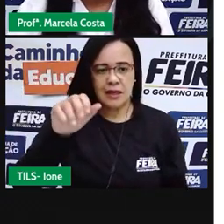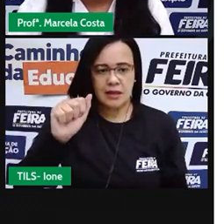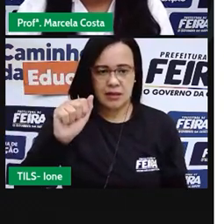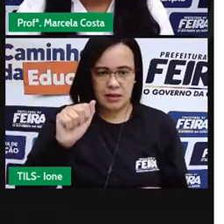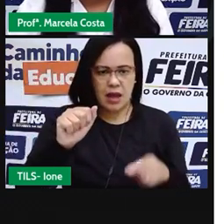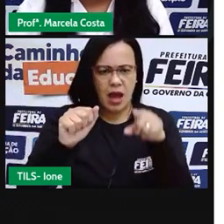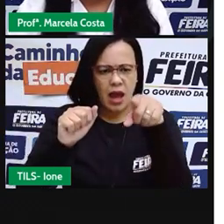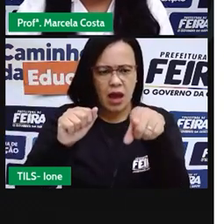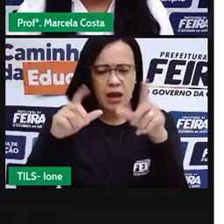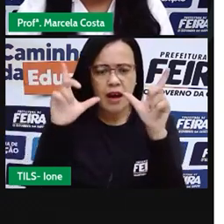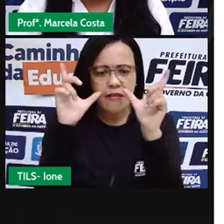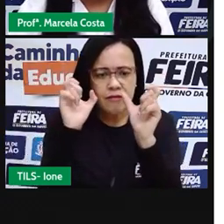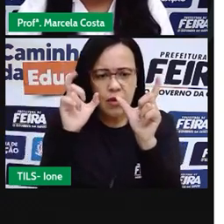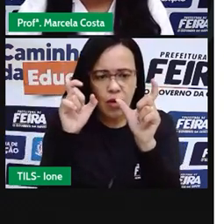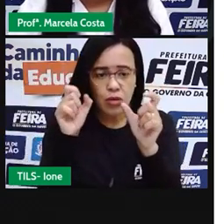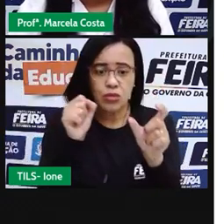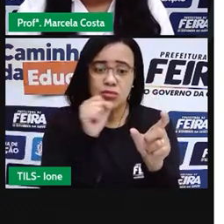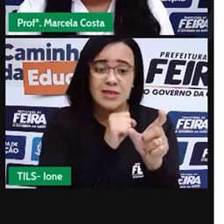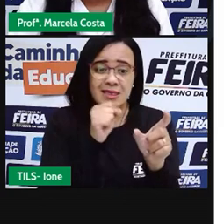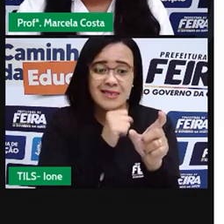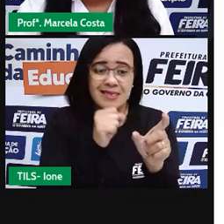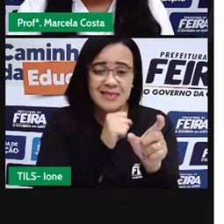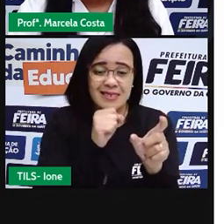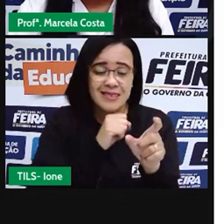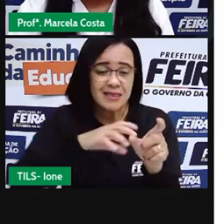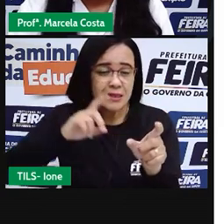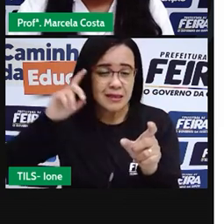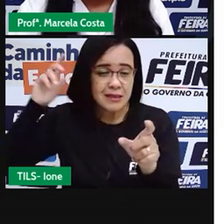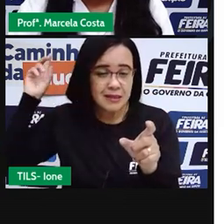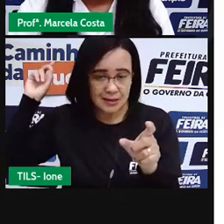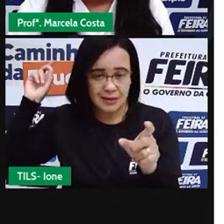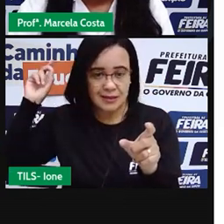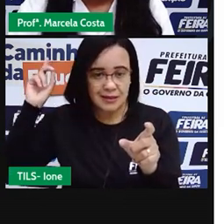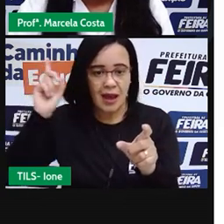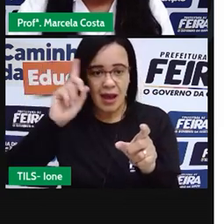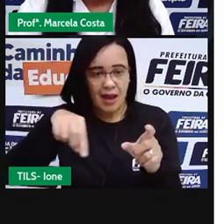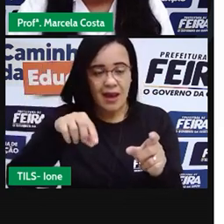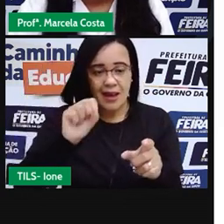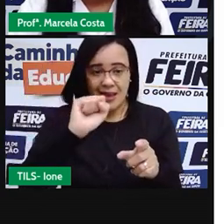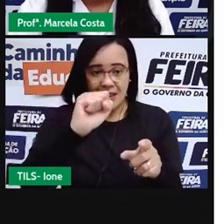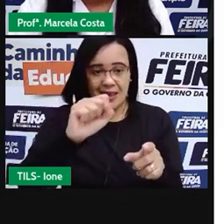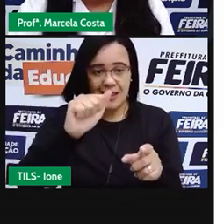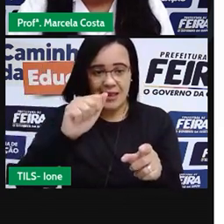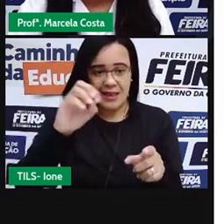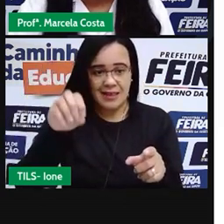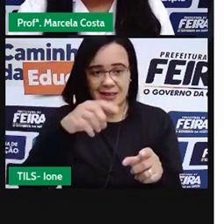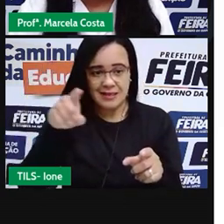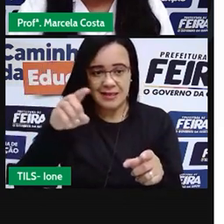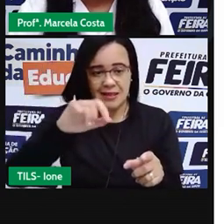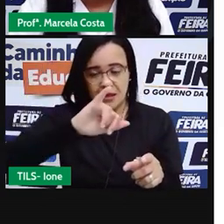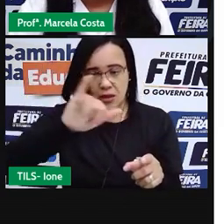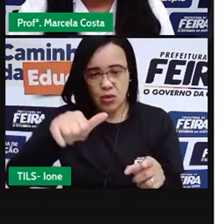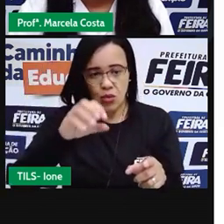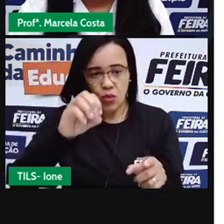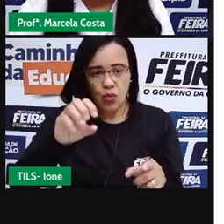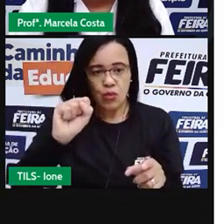essa é a fachada antiga da Igreja de São José de Tapororoca,